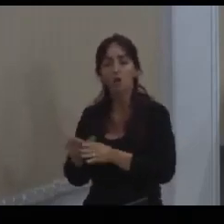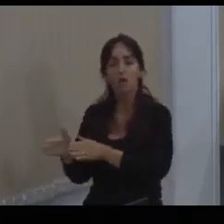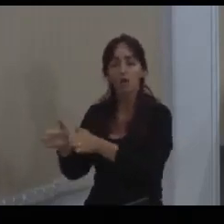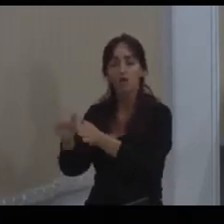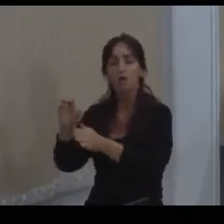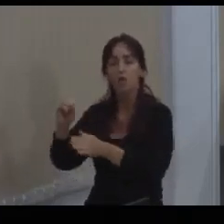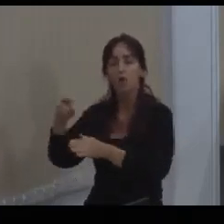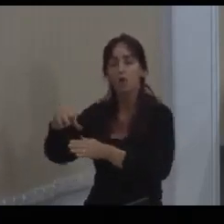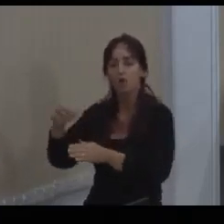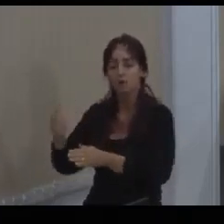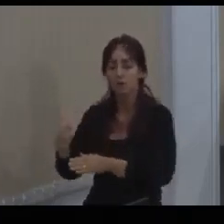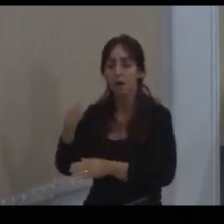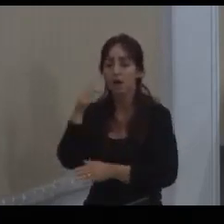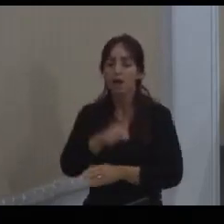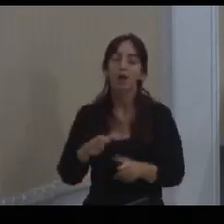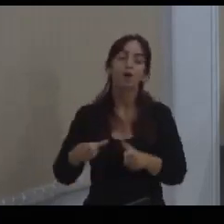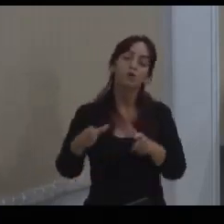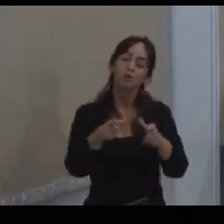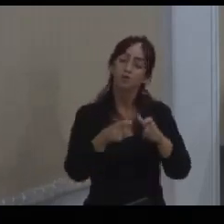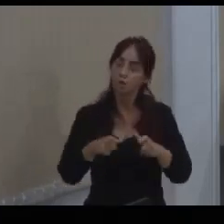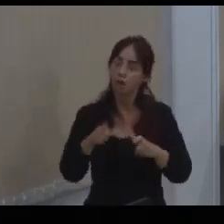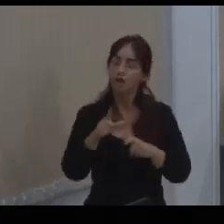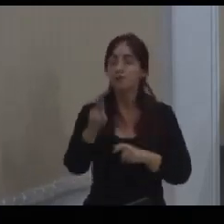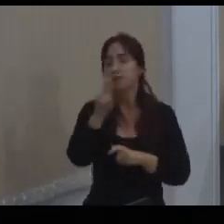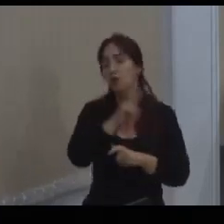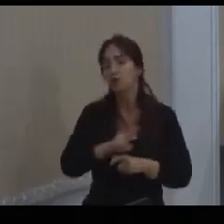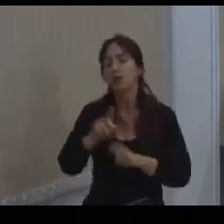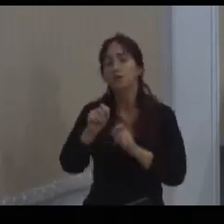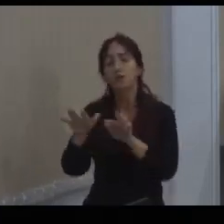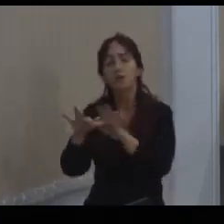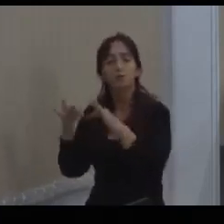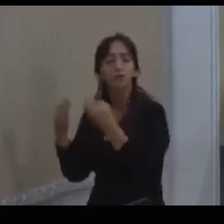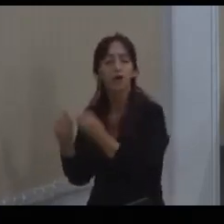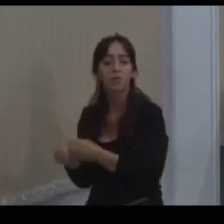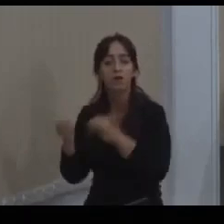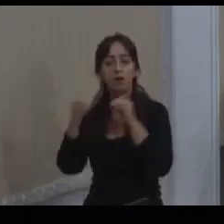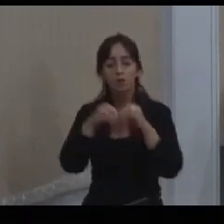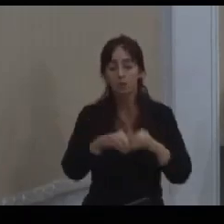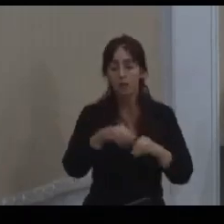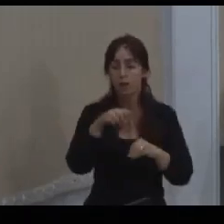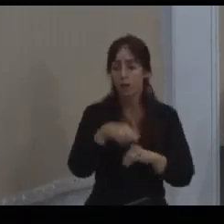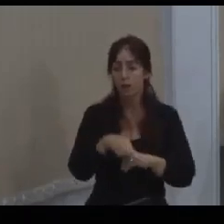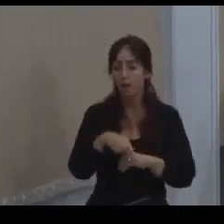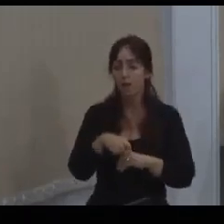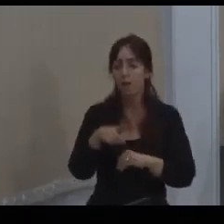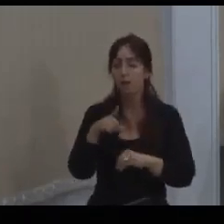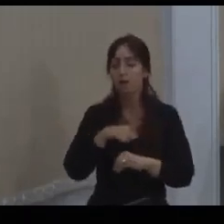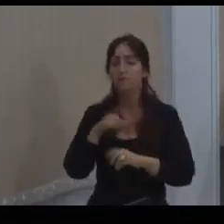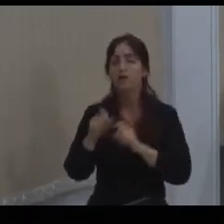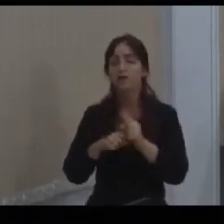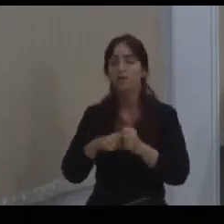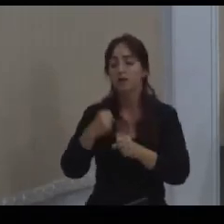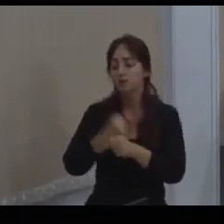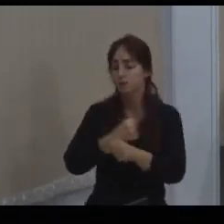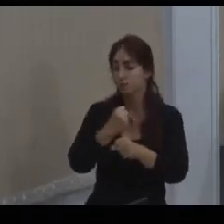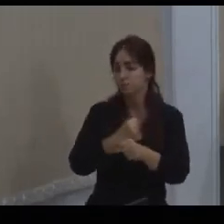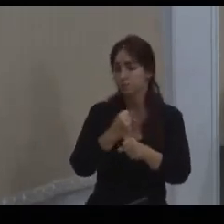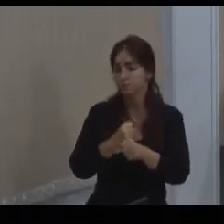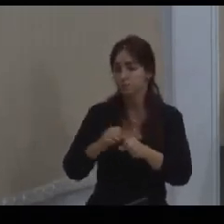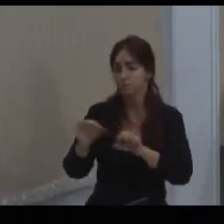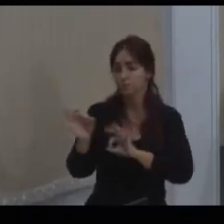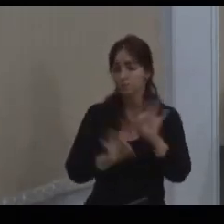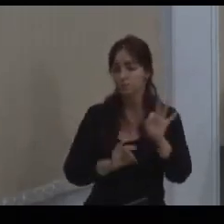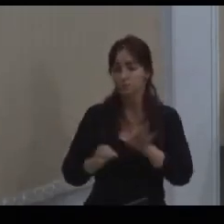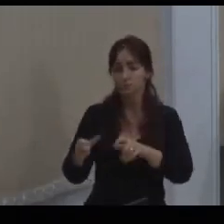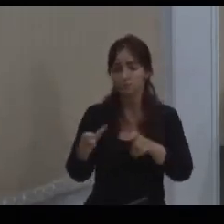será utilizado para reassentamento das famílias e nós consolidaremos a infraestrutura do local. Então, isso é